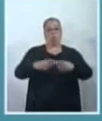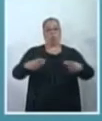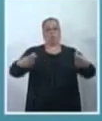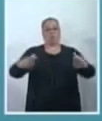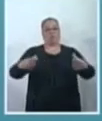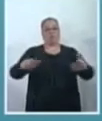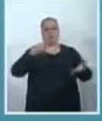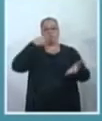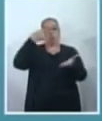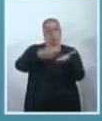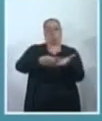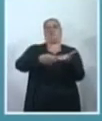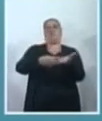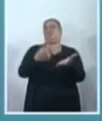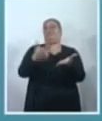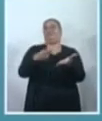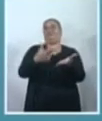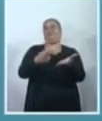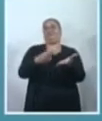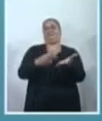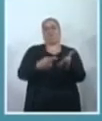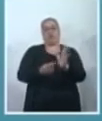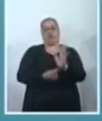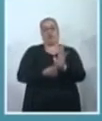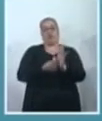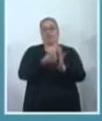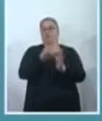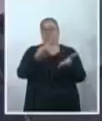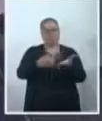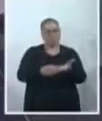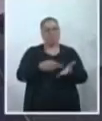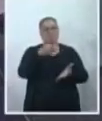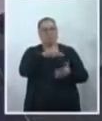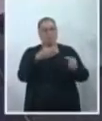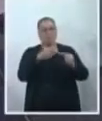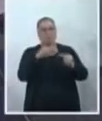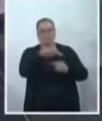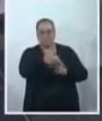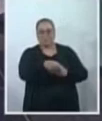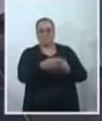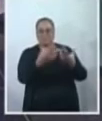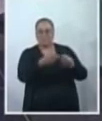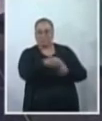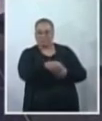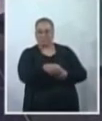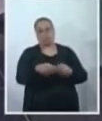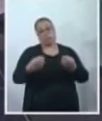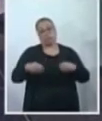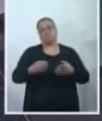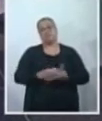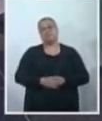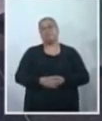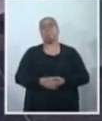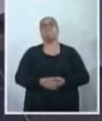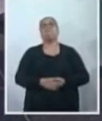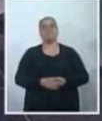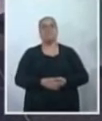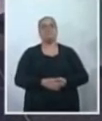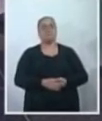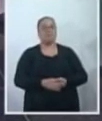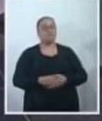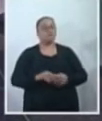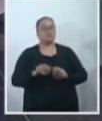compromisso, né? Exatamente. compromisso do orçamento com relação ao atendimento dessa necessidade. Então, são muitos